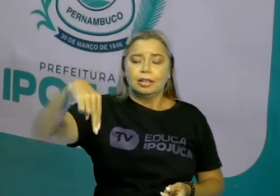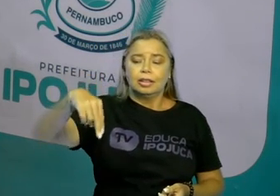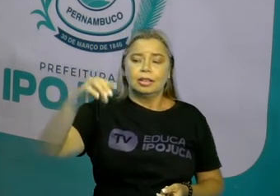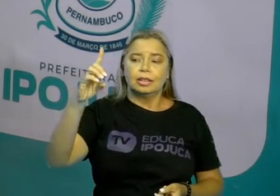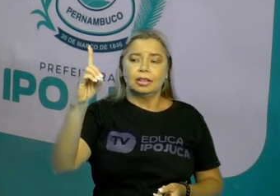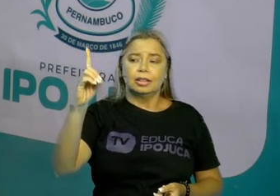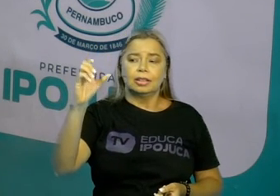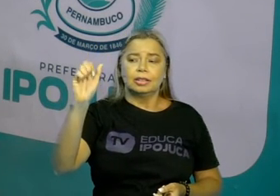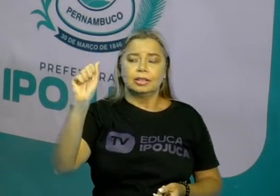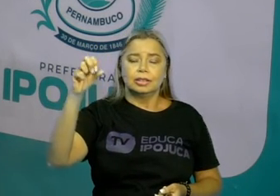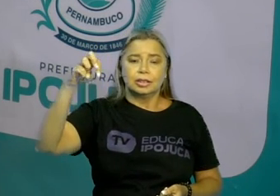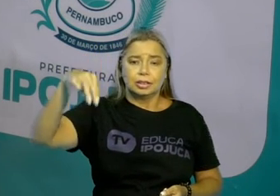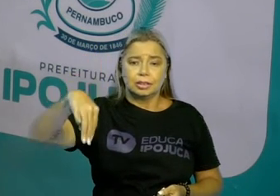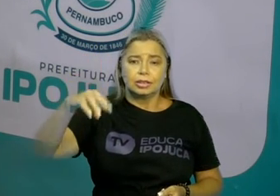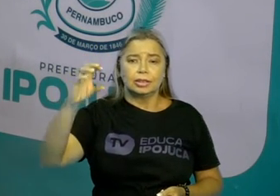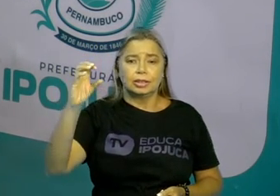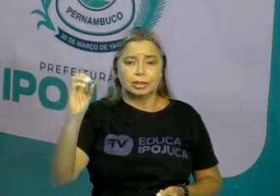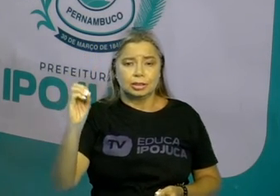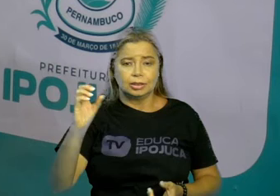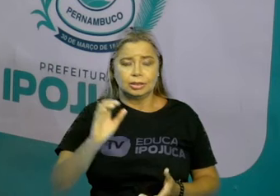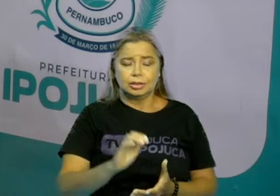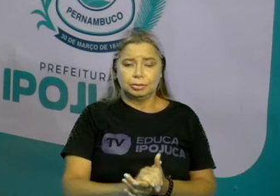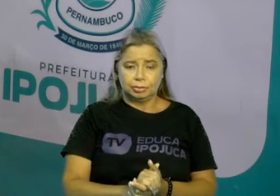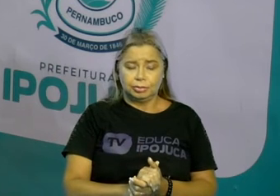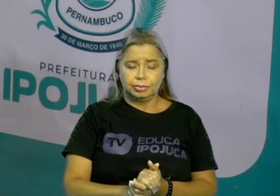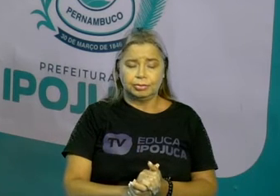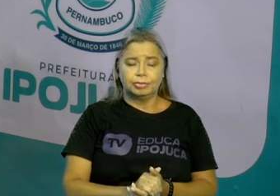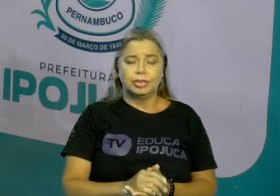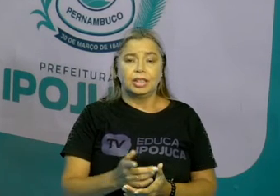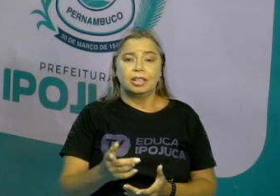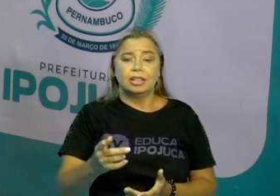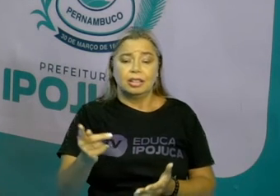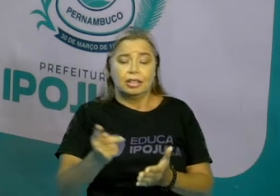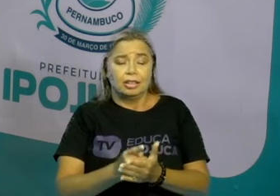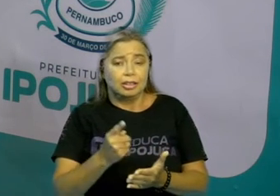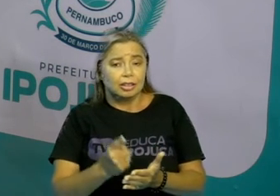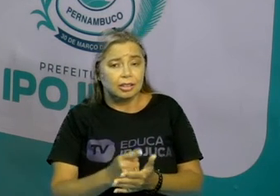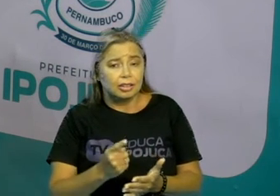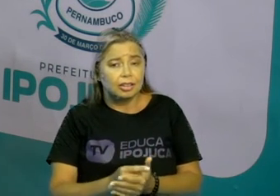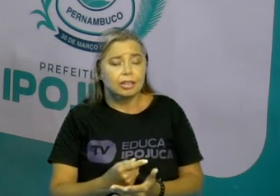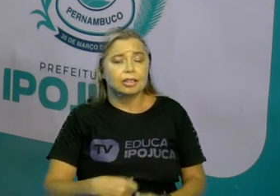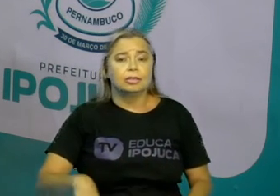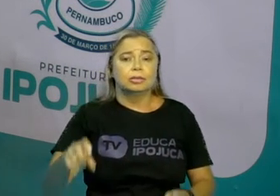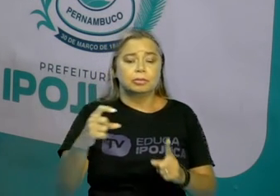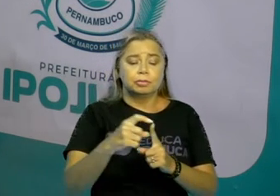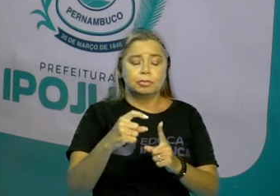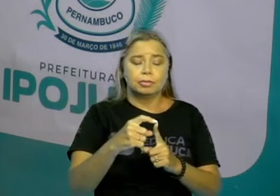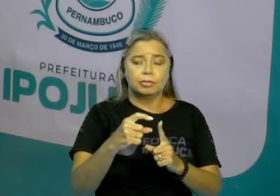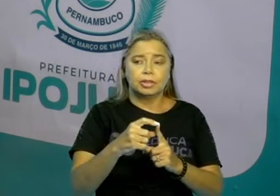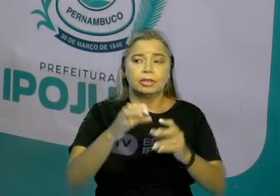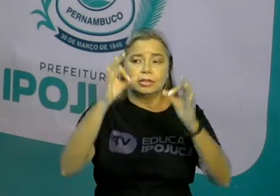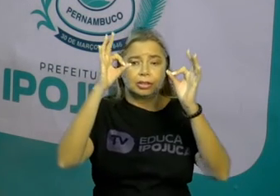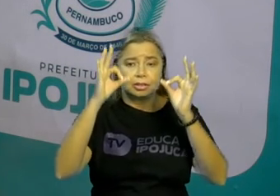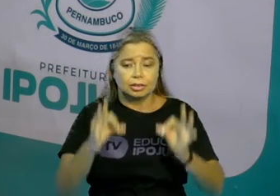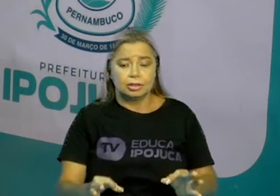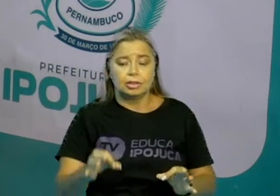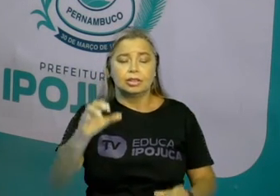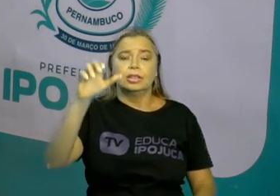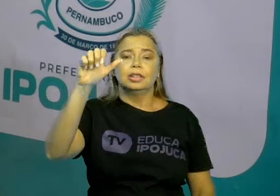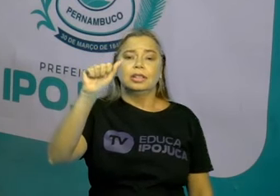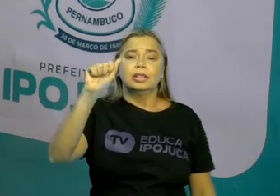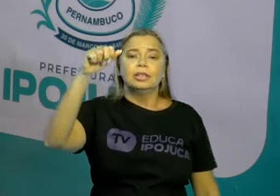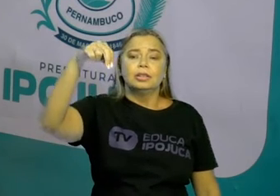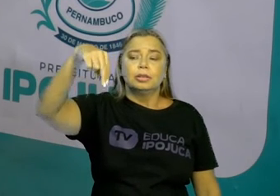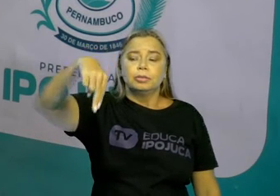Mas, a pronúncia certa é andando. Percebam que o som das letras